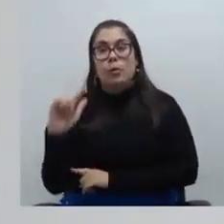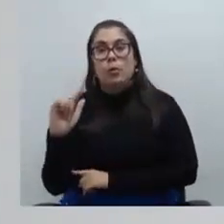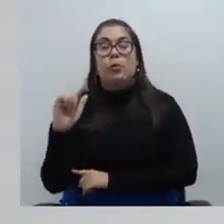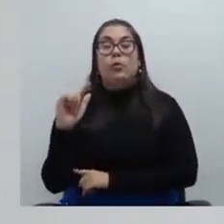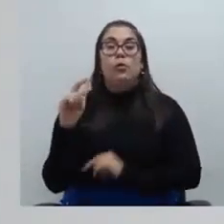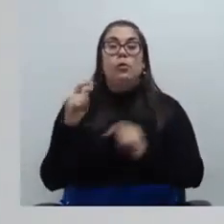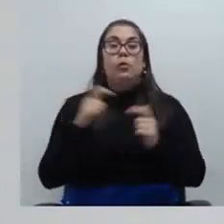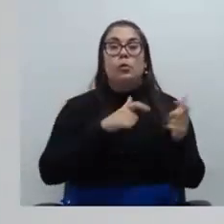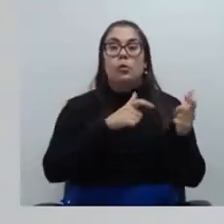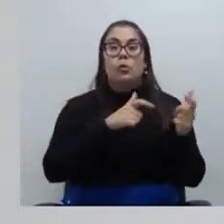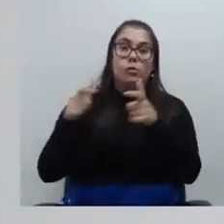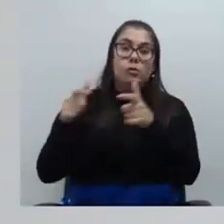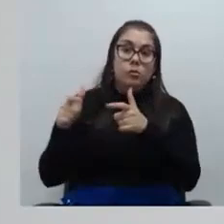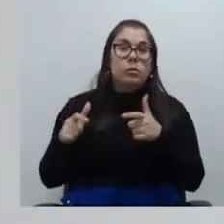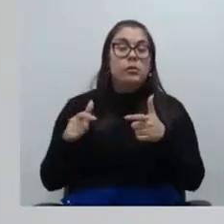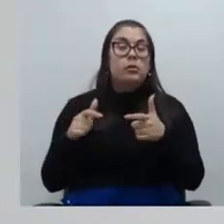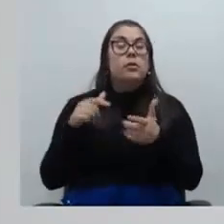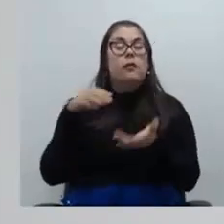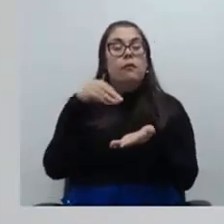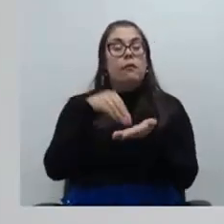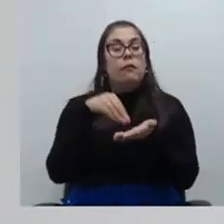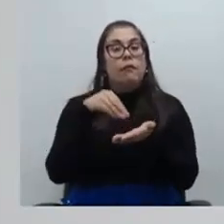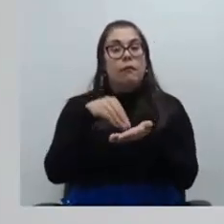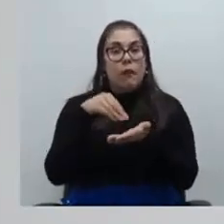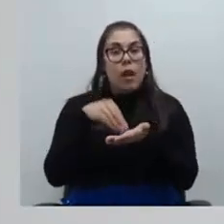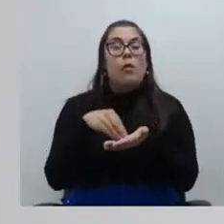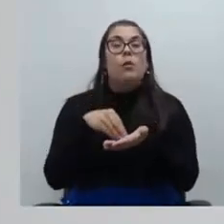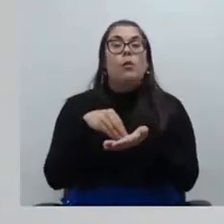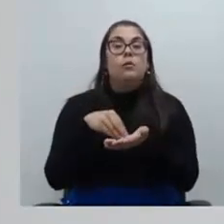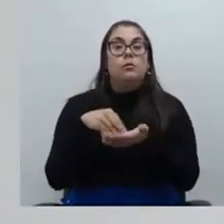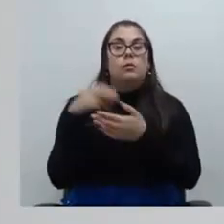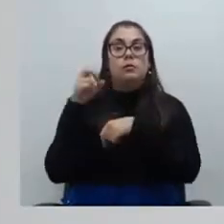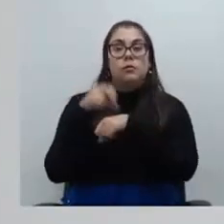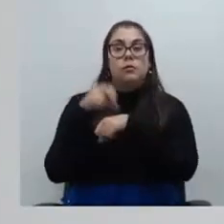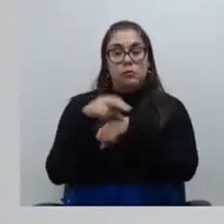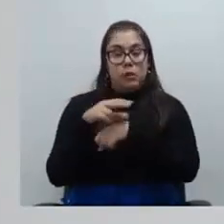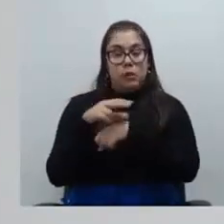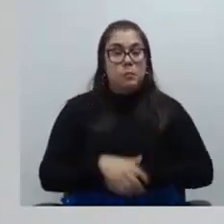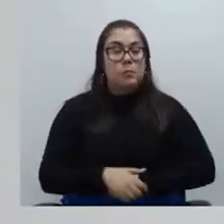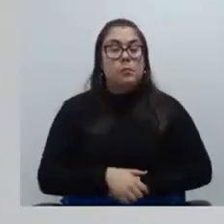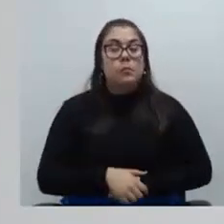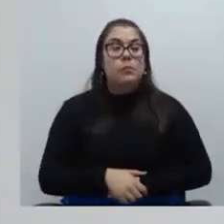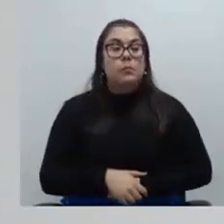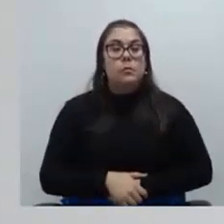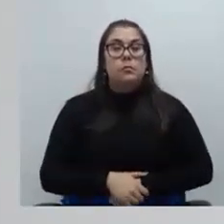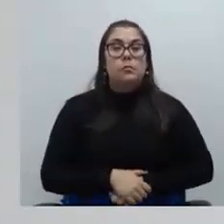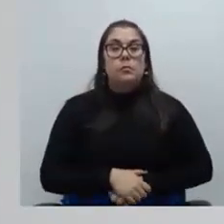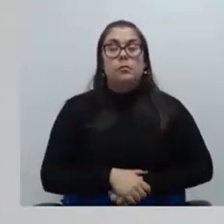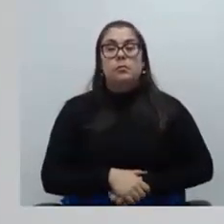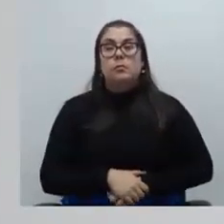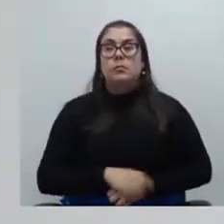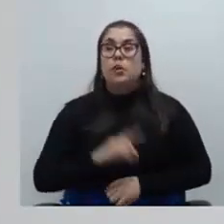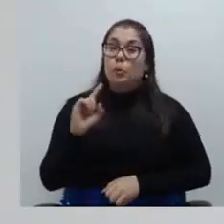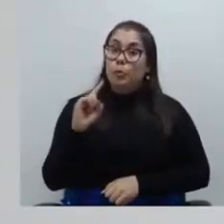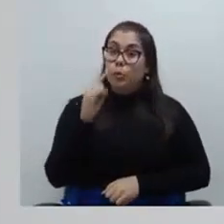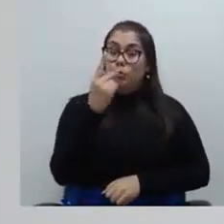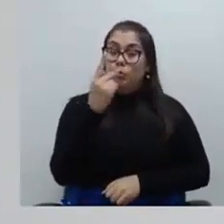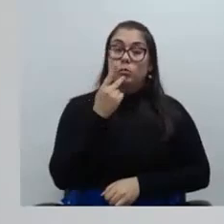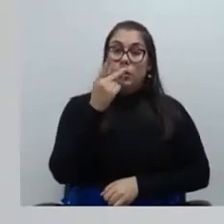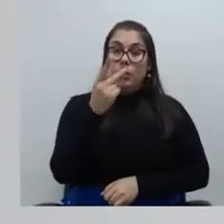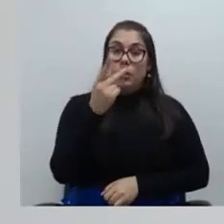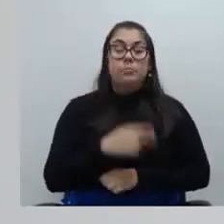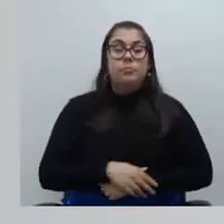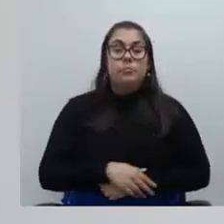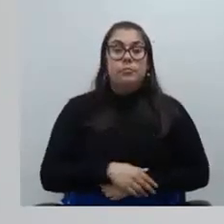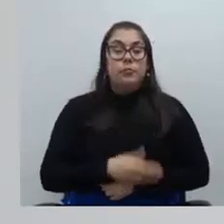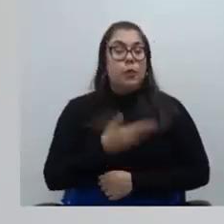com essa defasagem dos cargos que estão vagos e aí por último eu vou me referir à